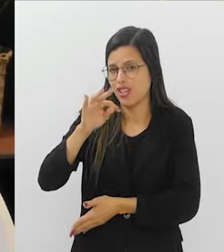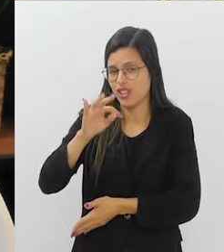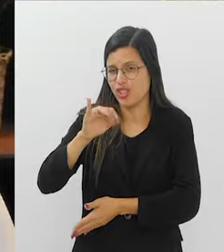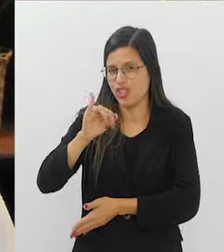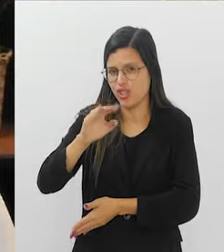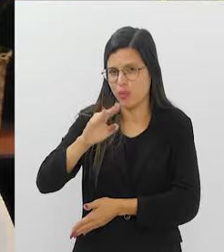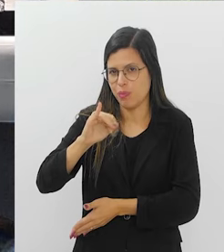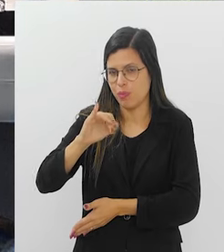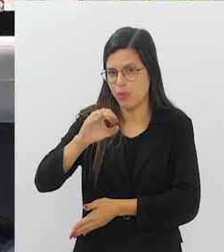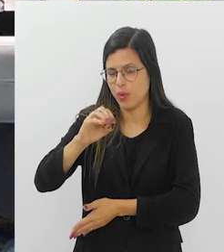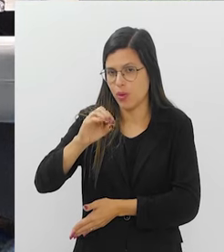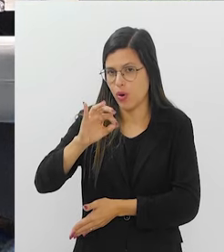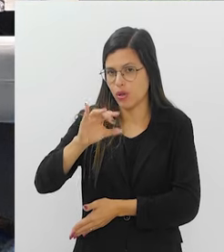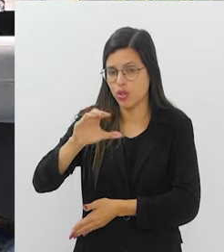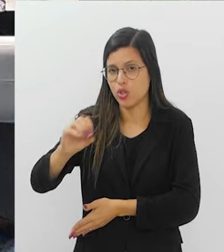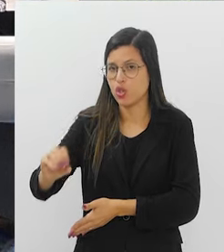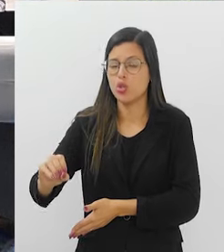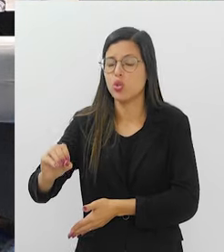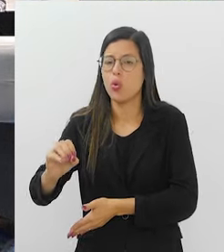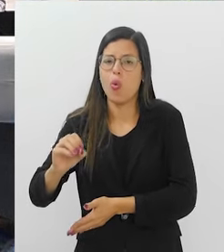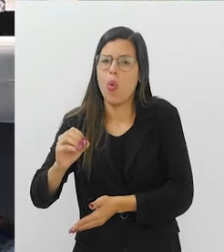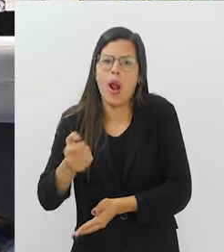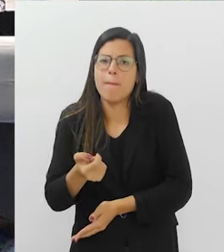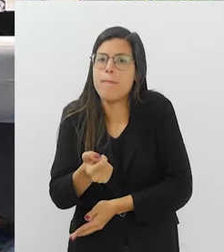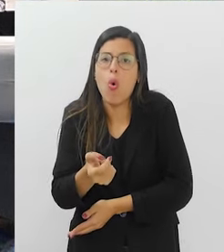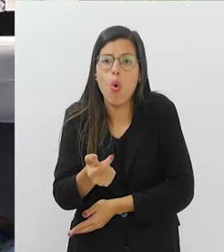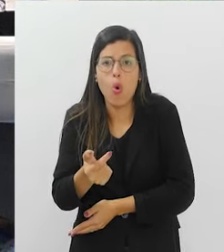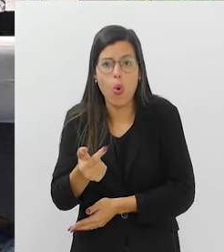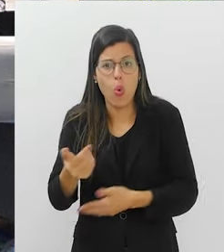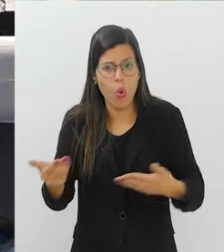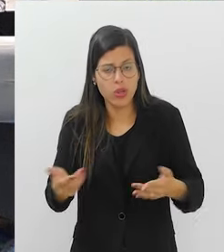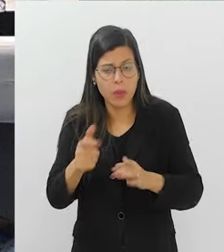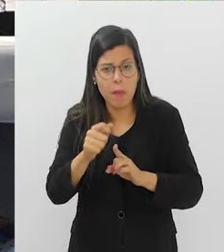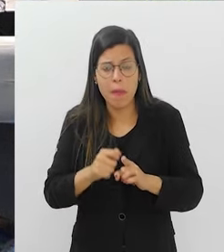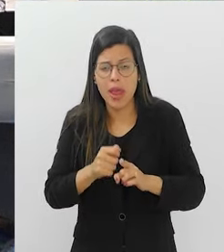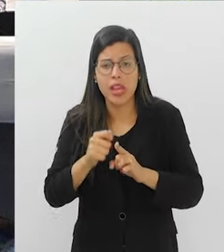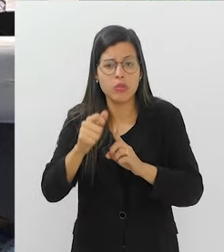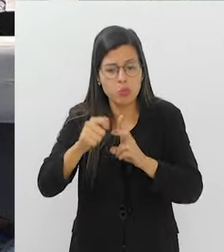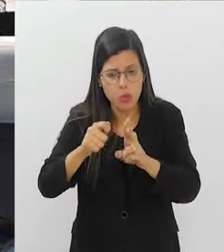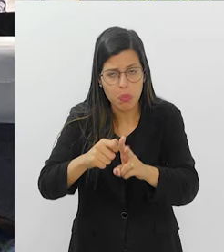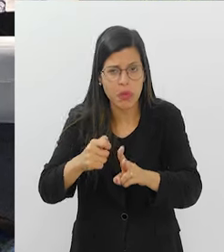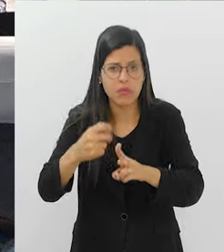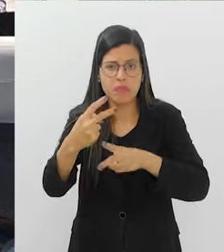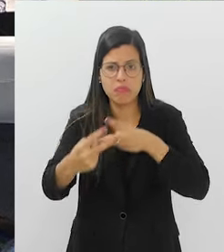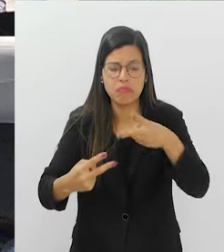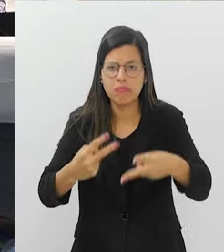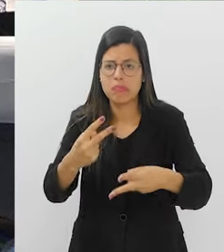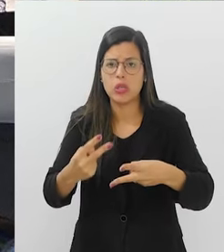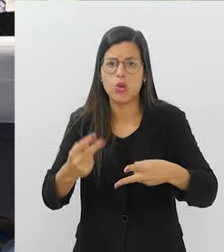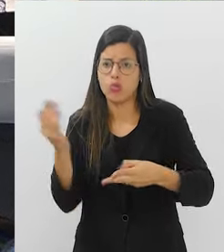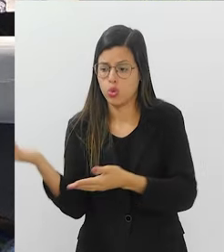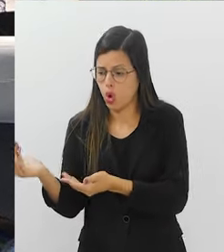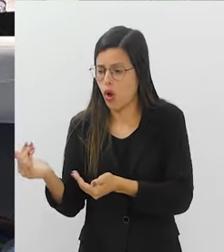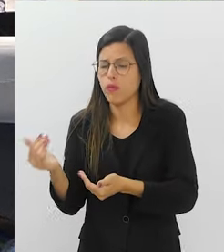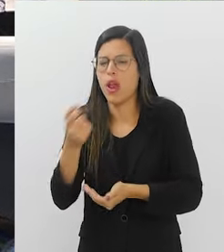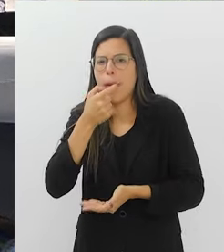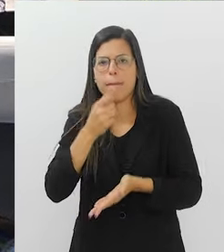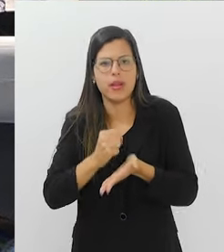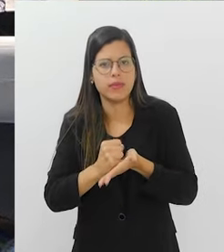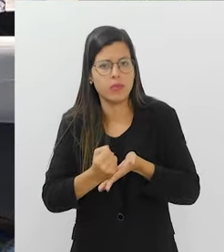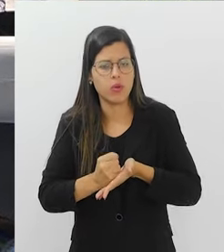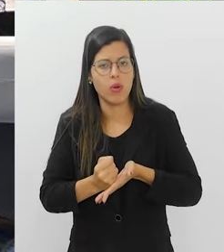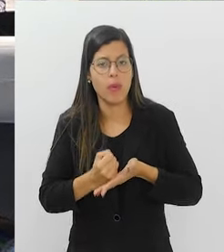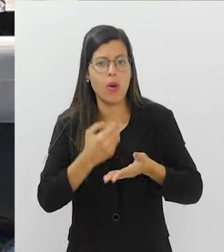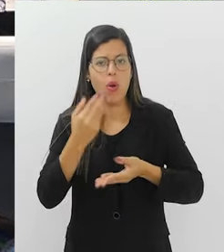10 anos, né? De profilaxia, inclusive, né? E hoje em dia, a cada mês, a cada dois meses, esses jovens tomam